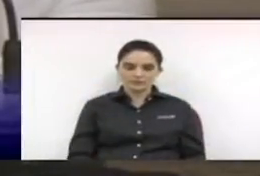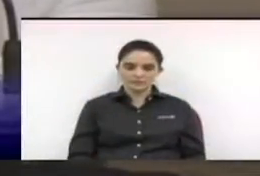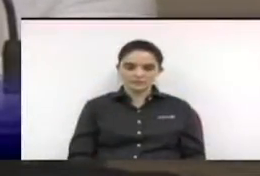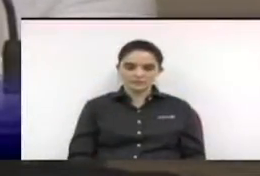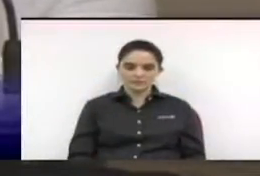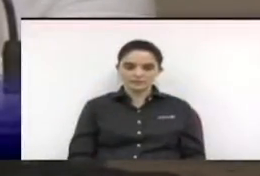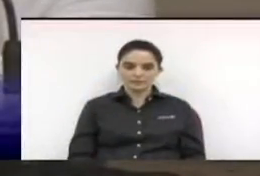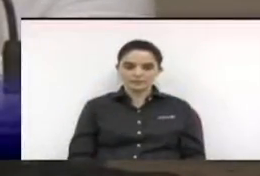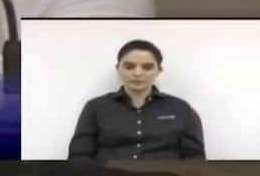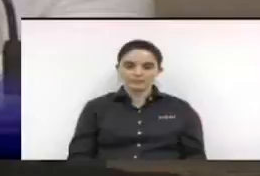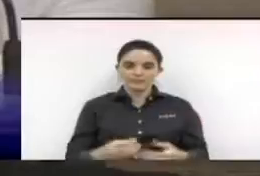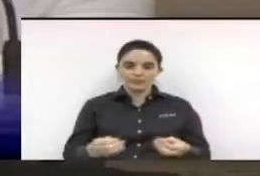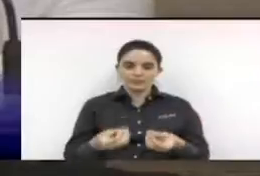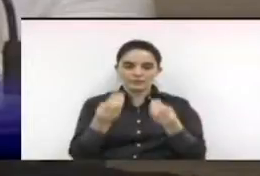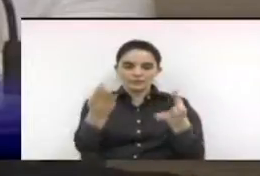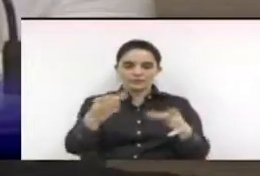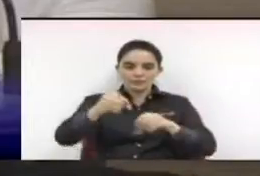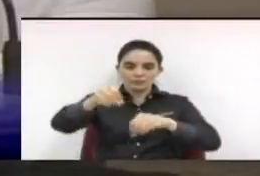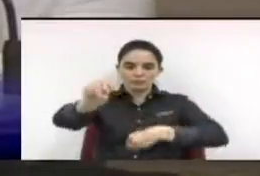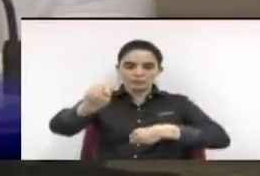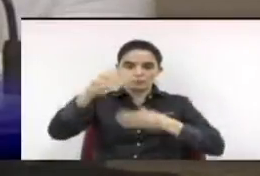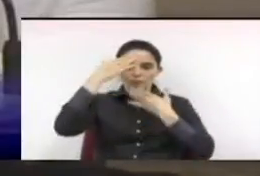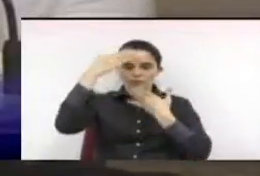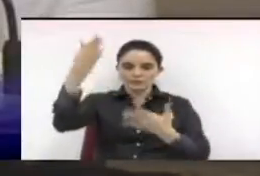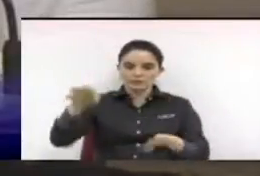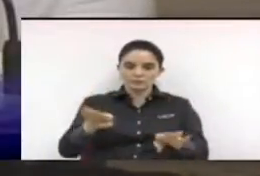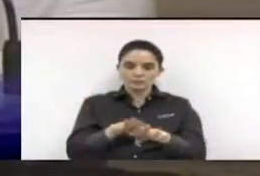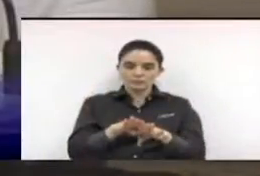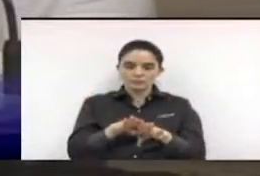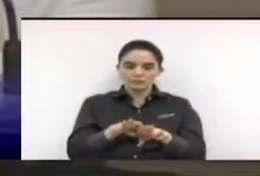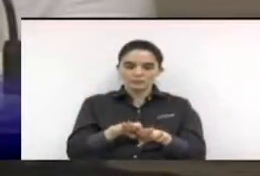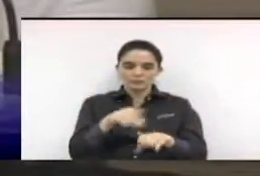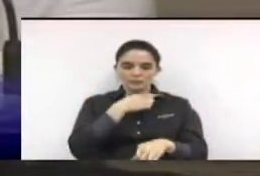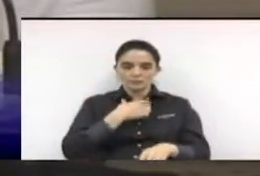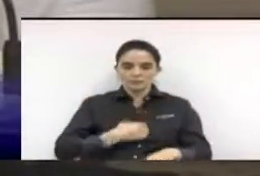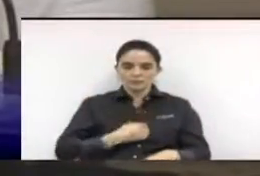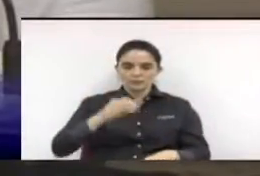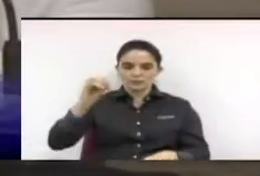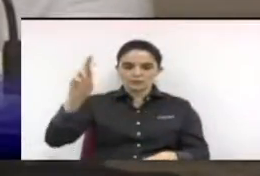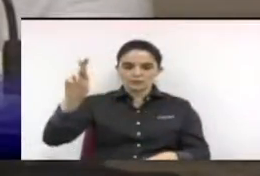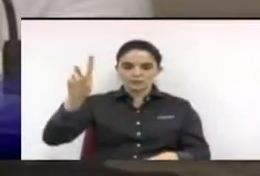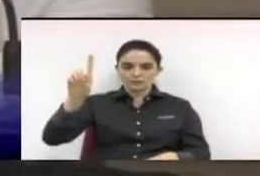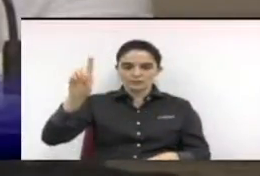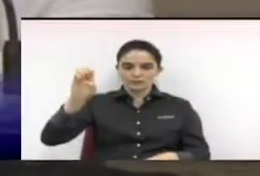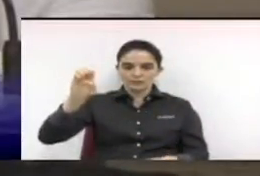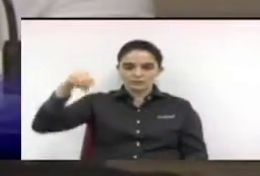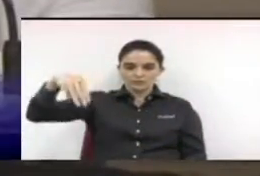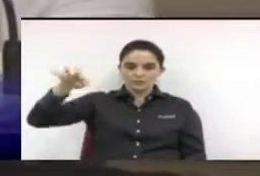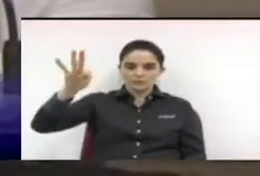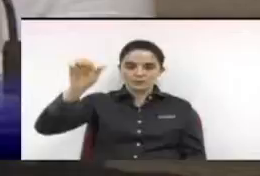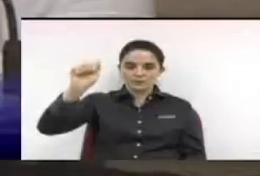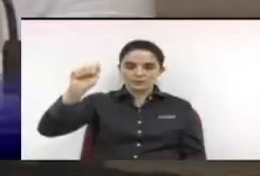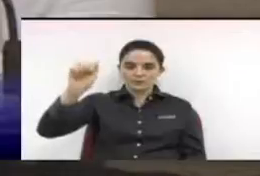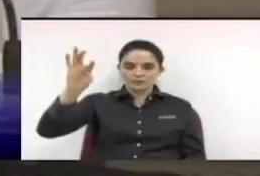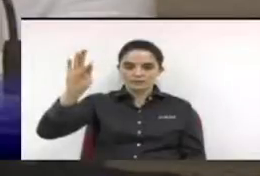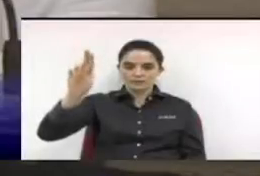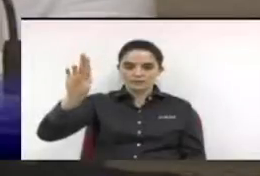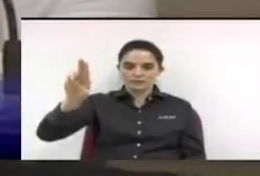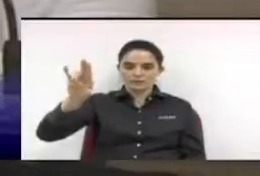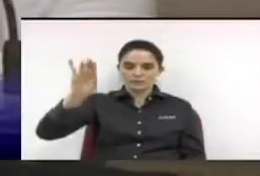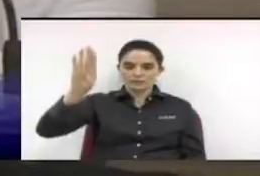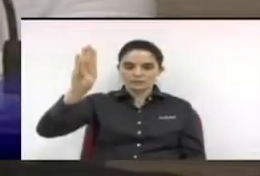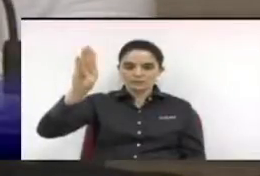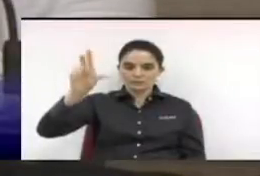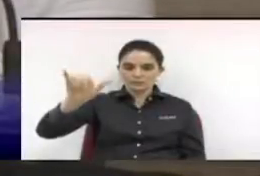Araújo Costa que concede o diploma de gratidão da cidade de Limeira e medalha mérito cívico 15 de setembro